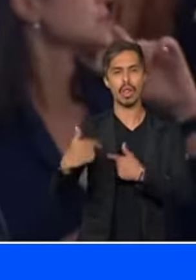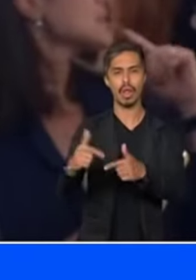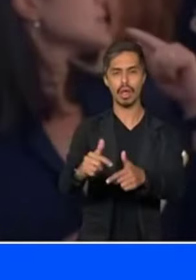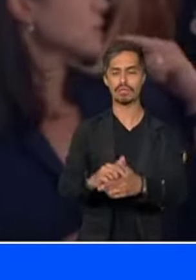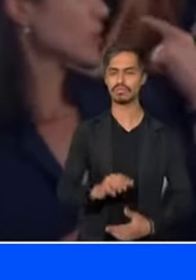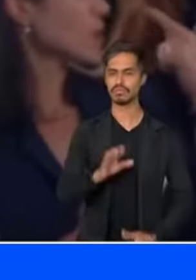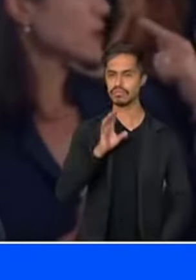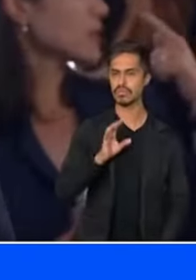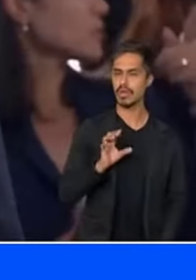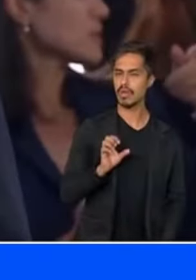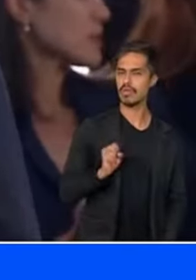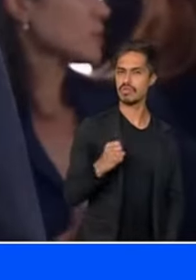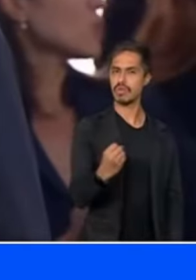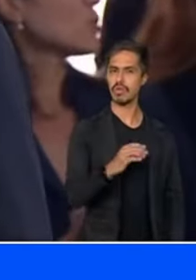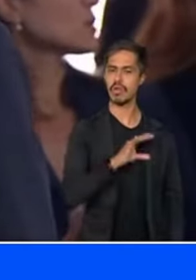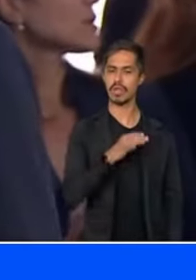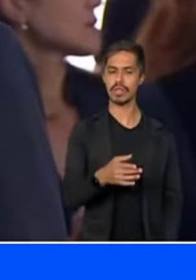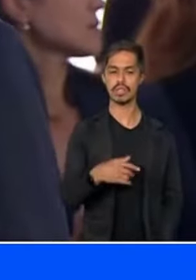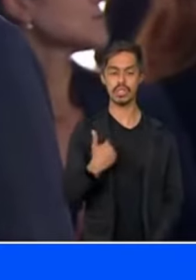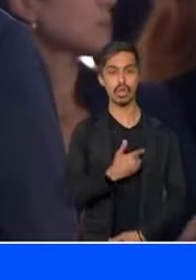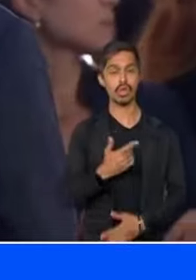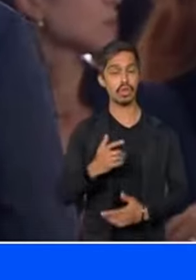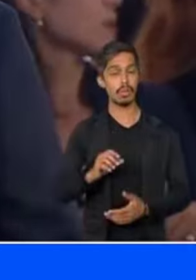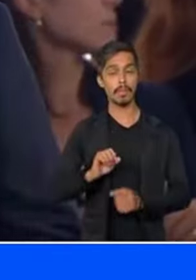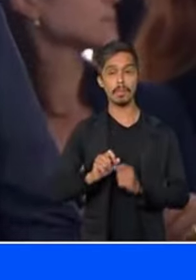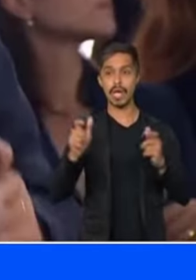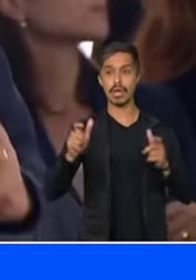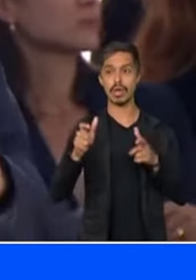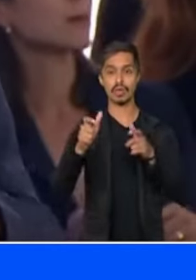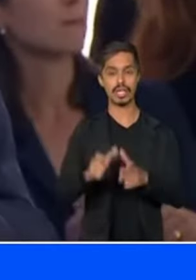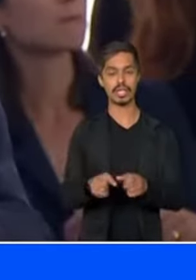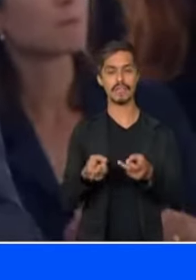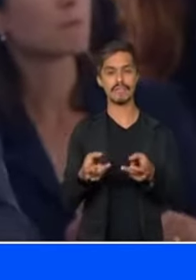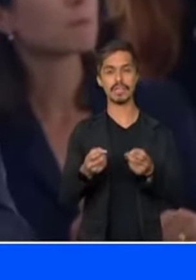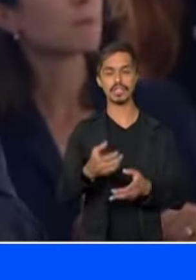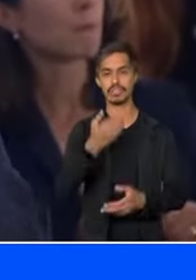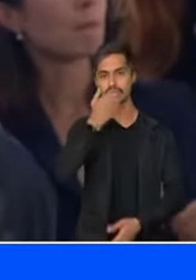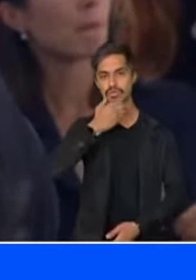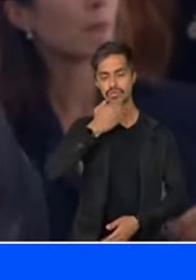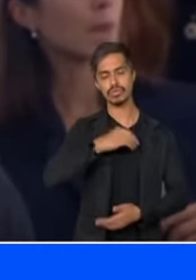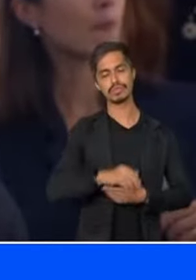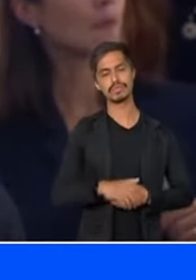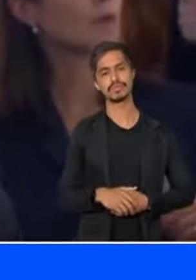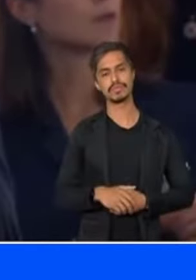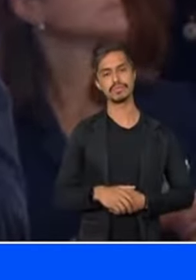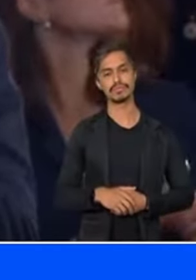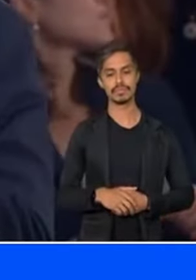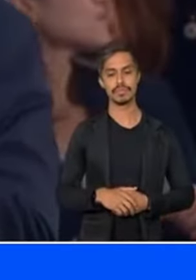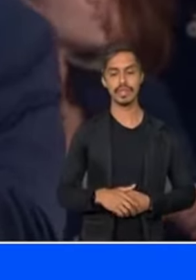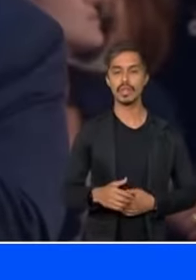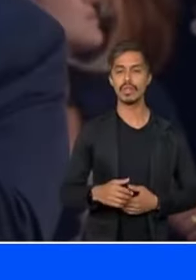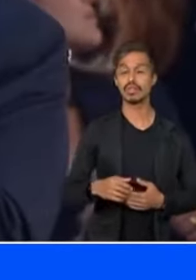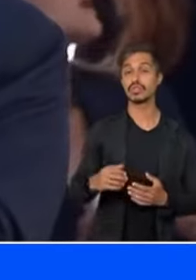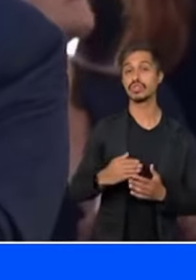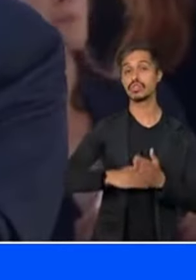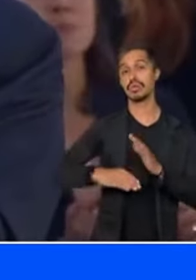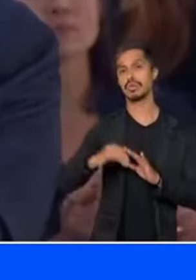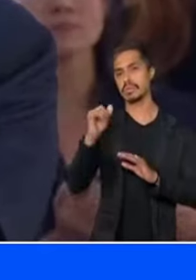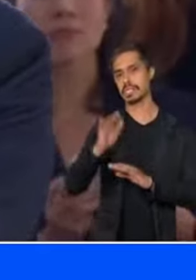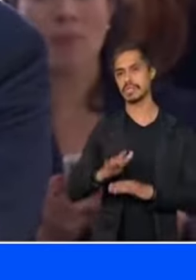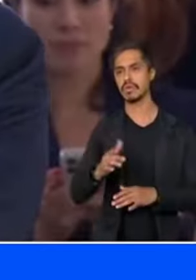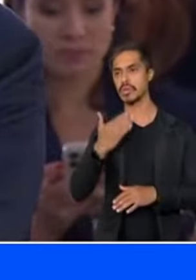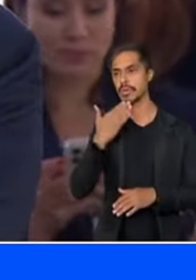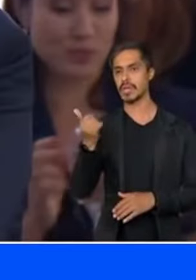maior polo de fruticultura do Brasil Presidente, eu giro esse mundo inteiro O único